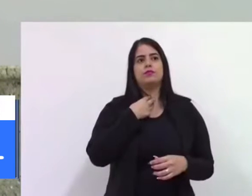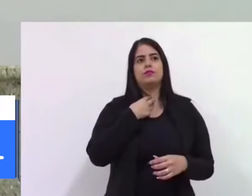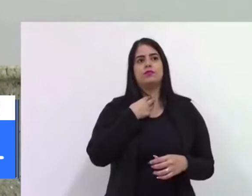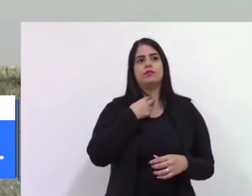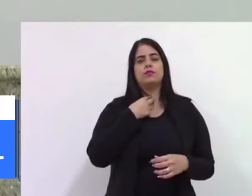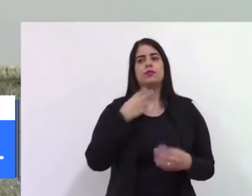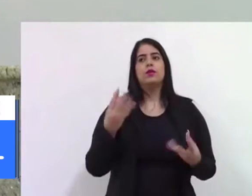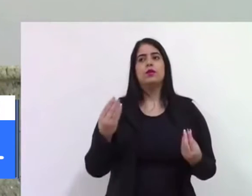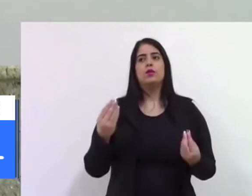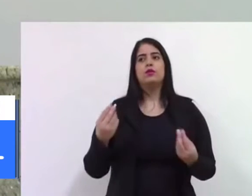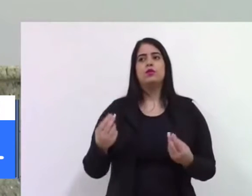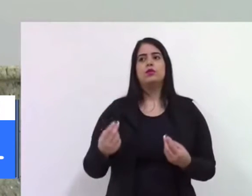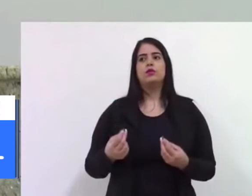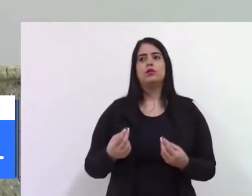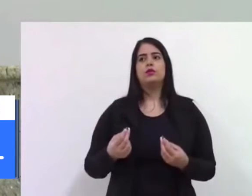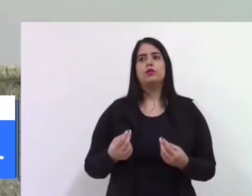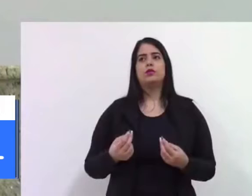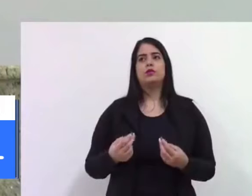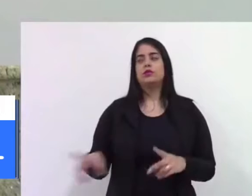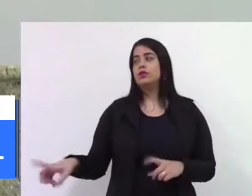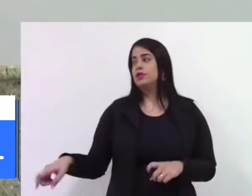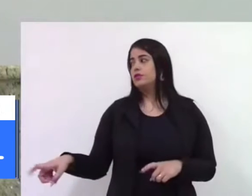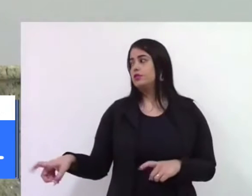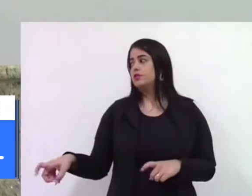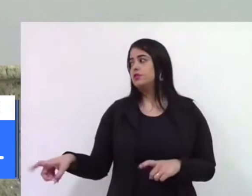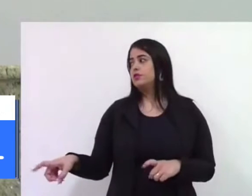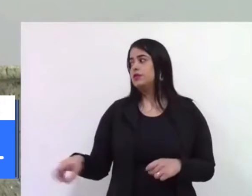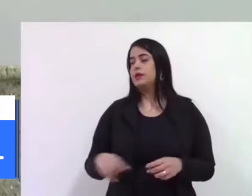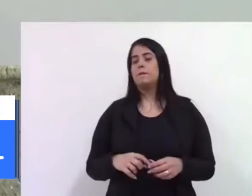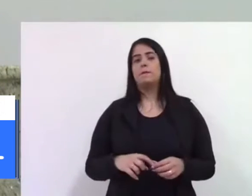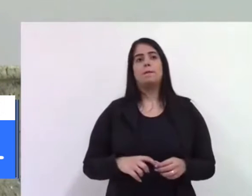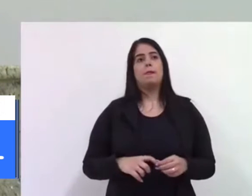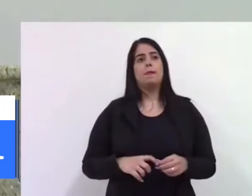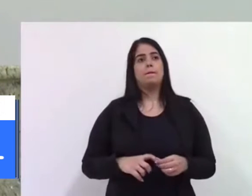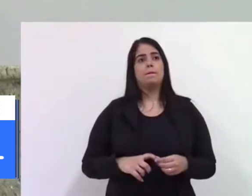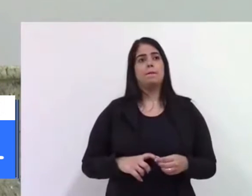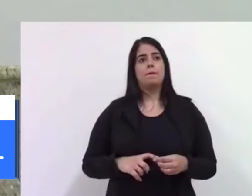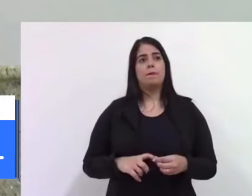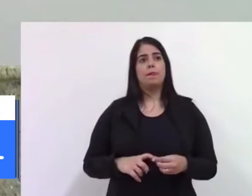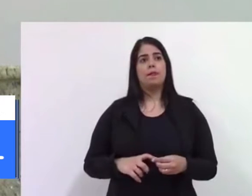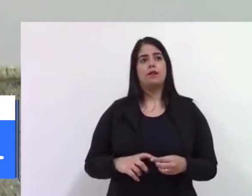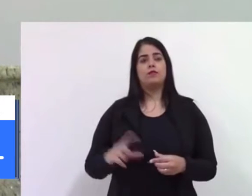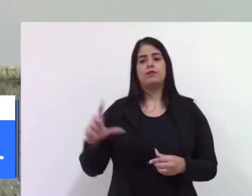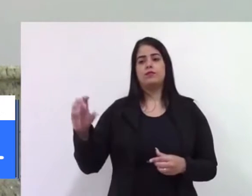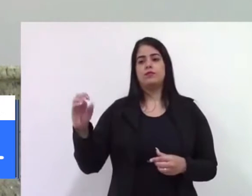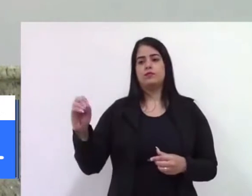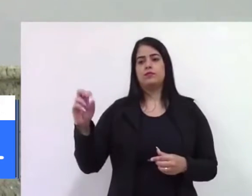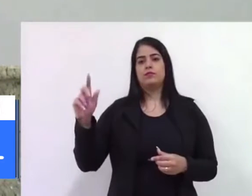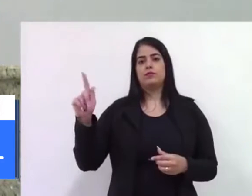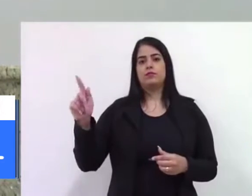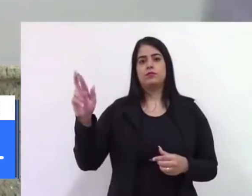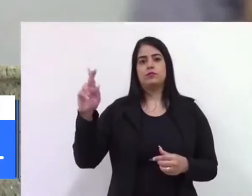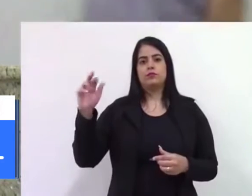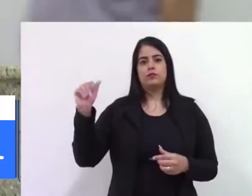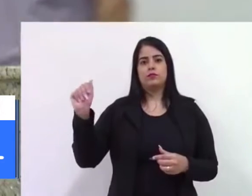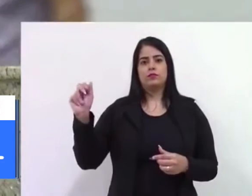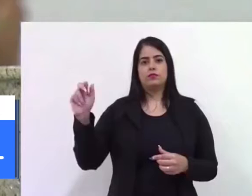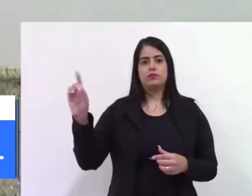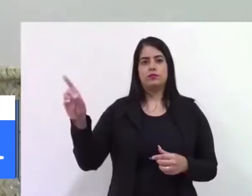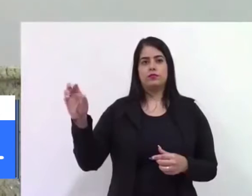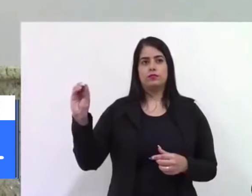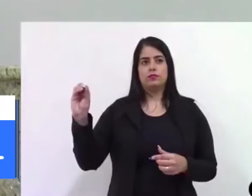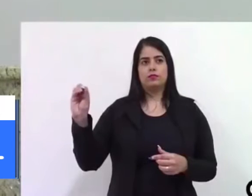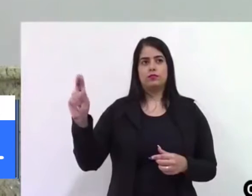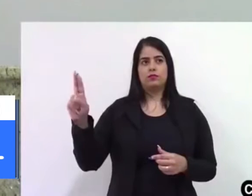já havia pedido há tempo, mas a gente sabe que a demanda é grande, sítio Logrador, sítio Braúna Quebrada. Mas assim que